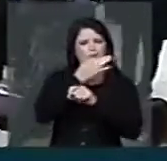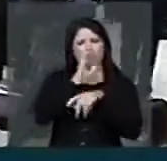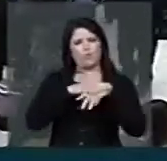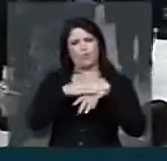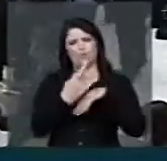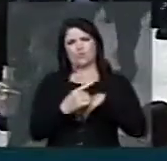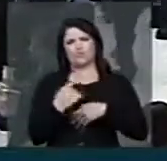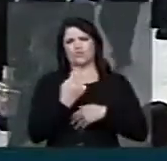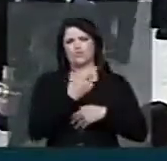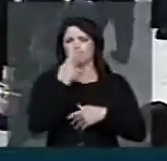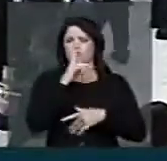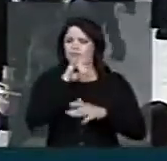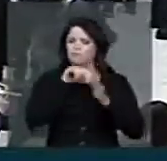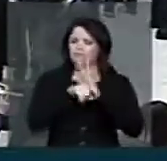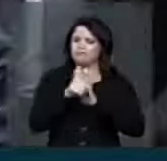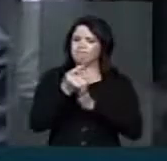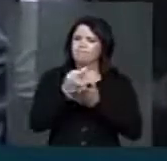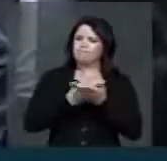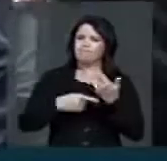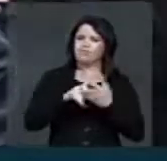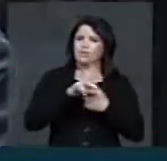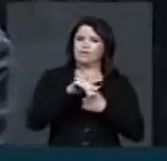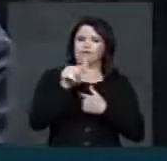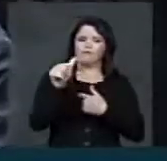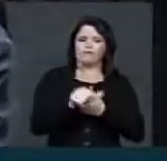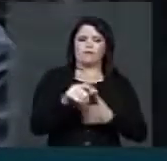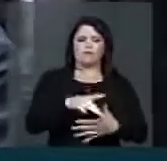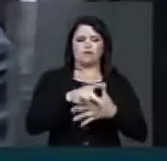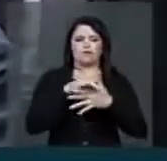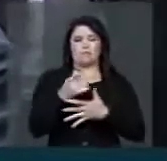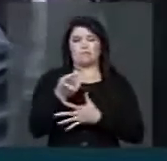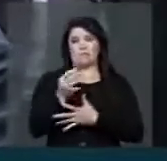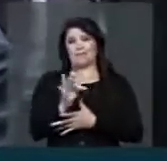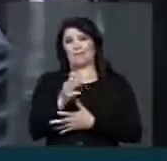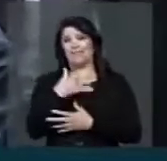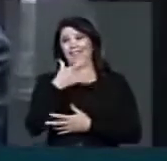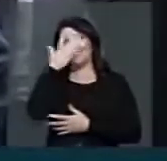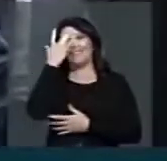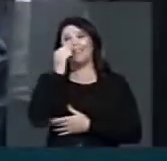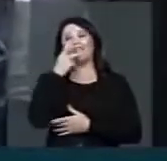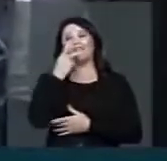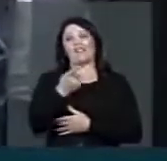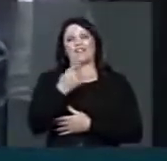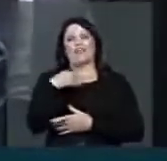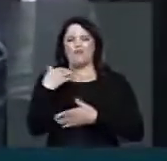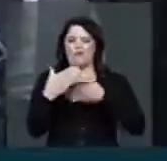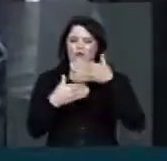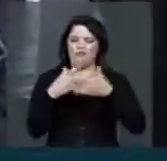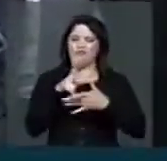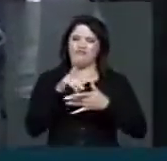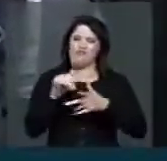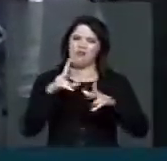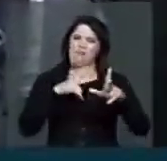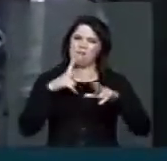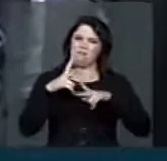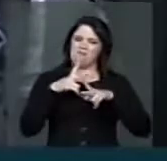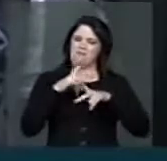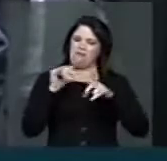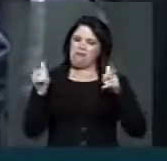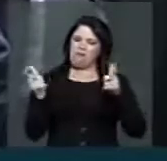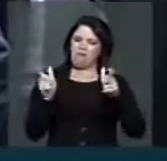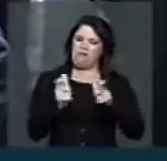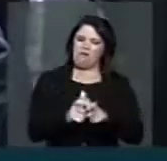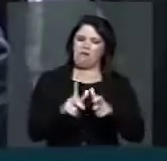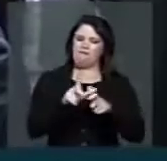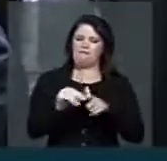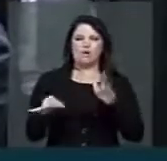Estamos aprofundando e, sob a liderança do PT, quem diria, um processo de apequenamento